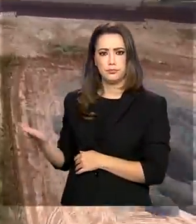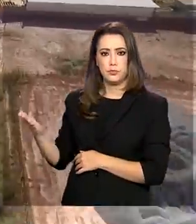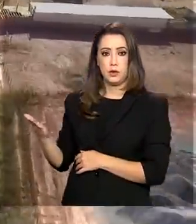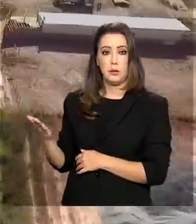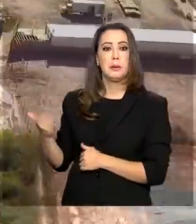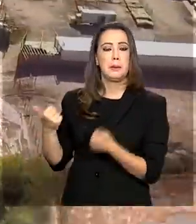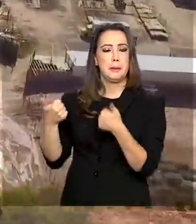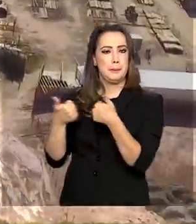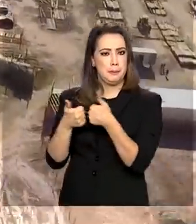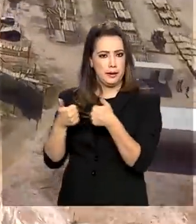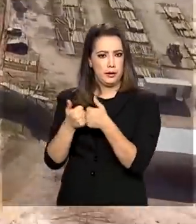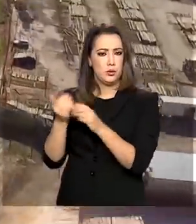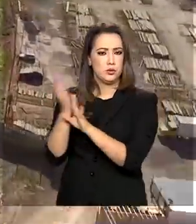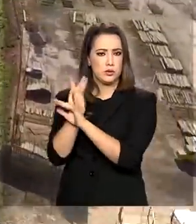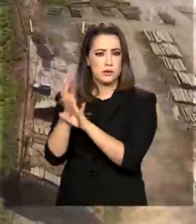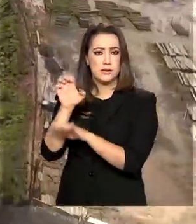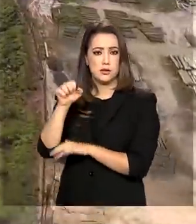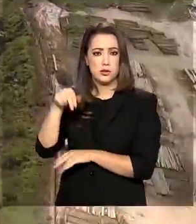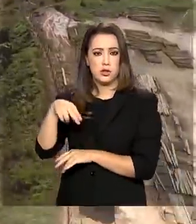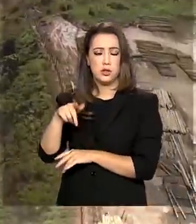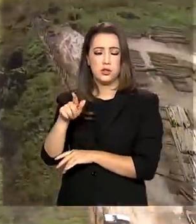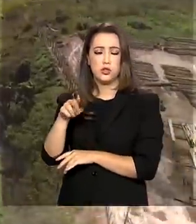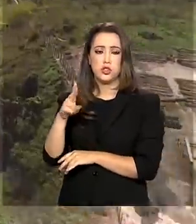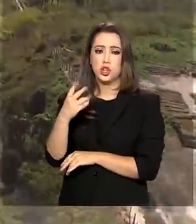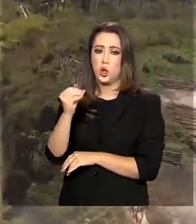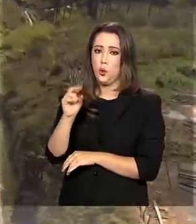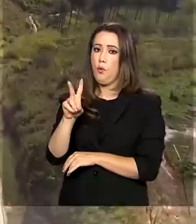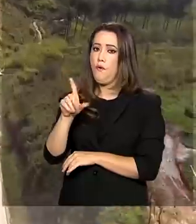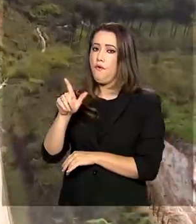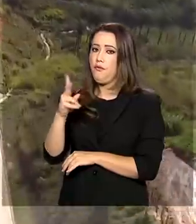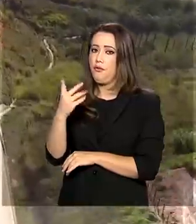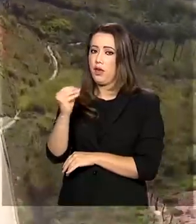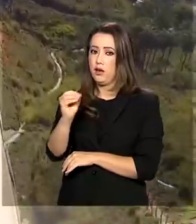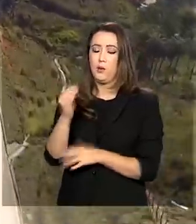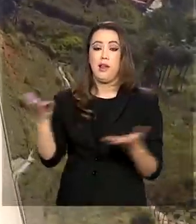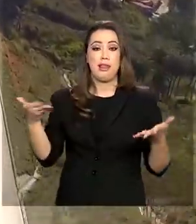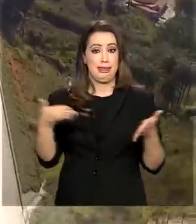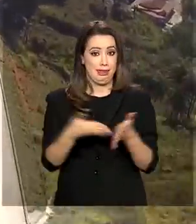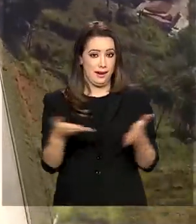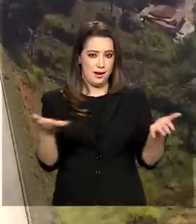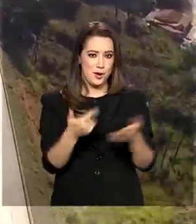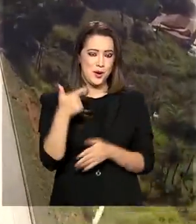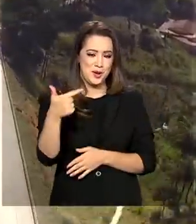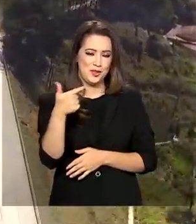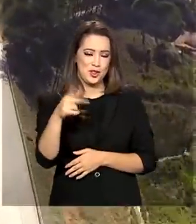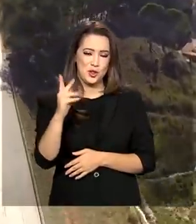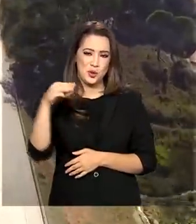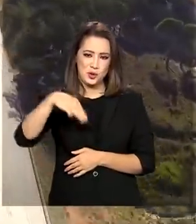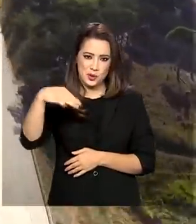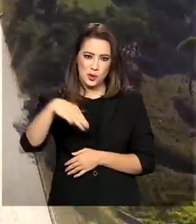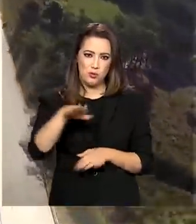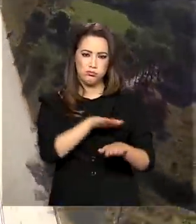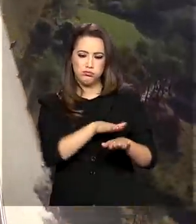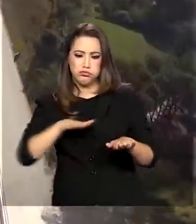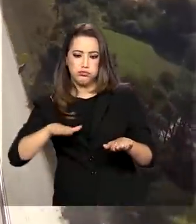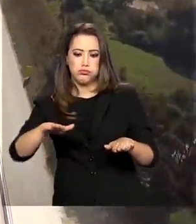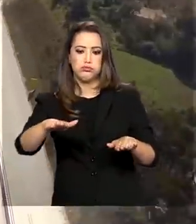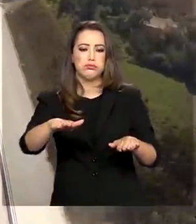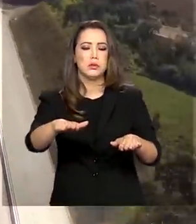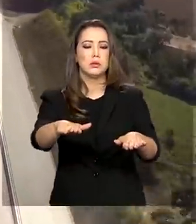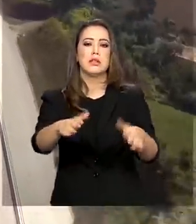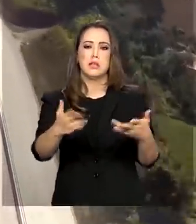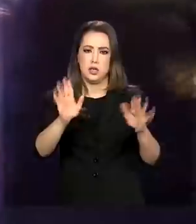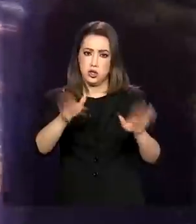Engenho Velho. Até agora, mais de 22 quilômetros de pista duplicada já estão abertos ao tráfego. O DENIT é